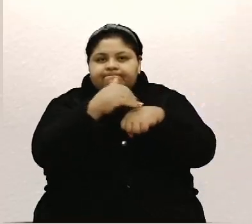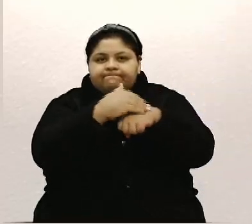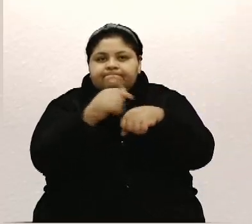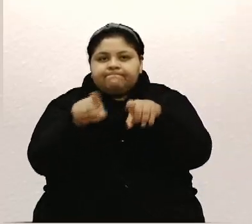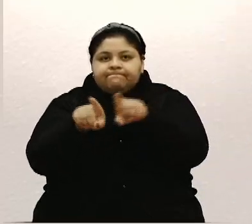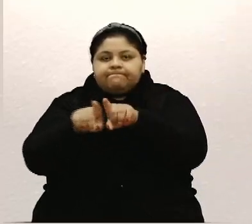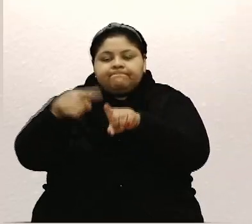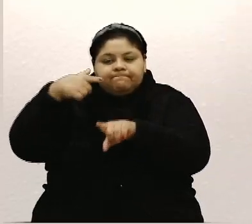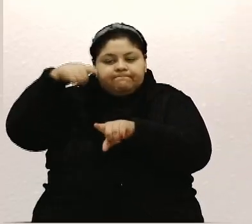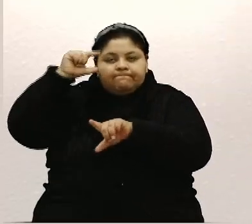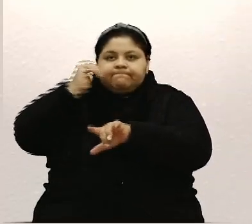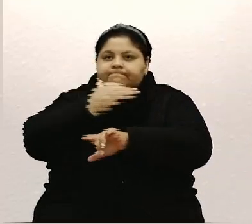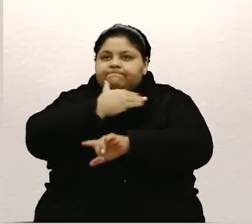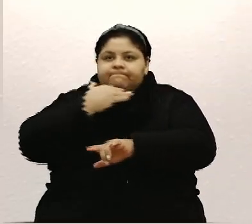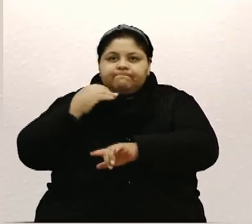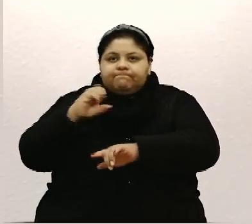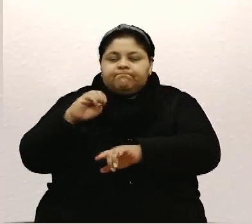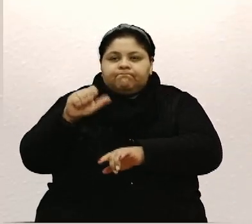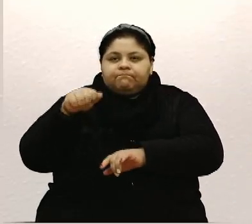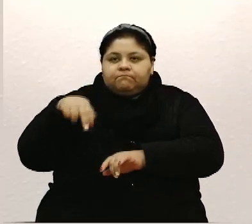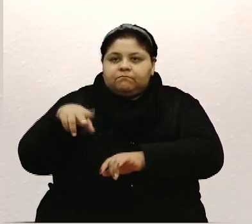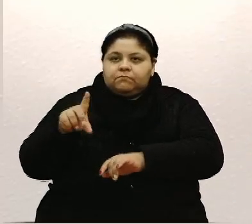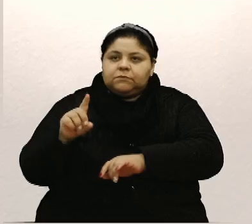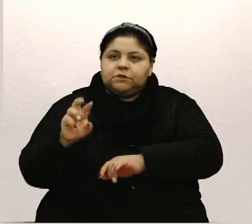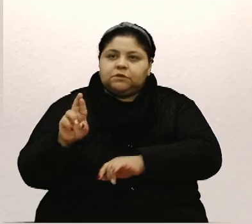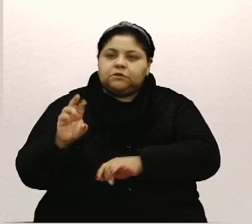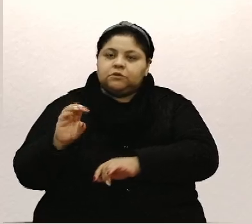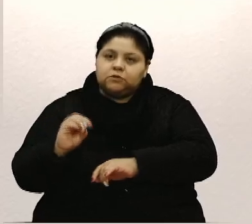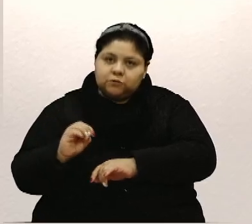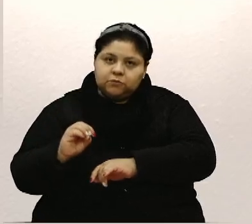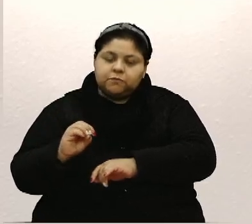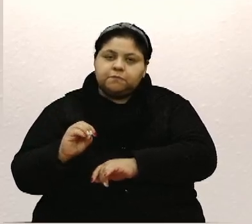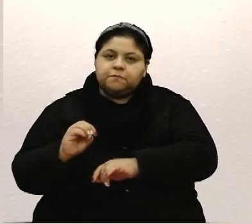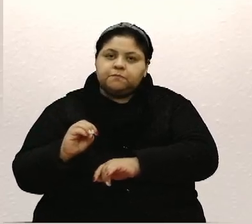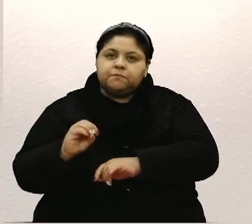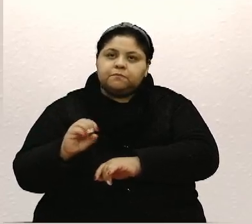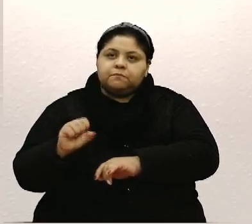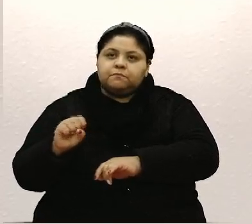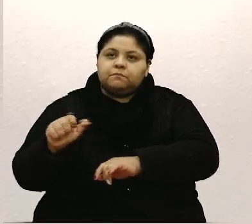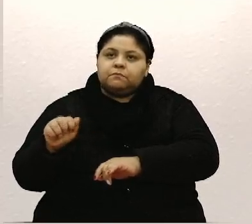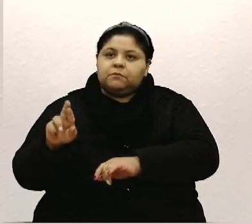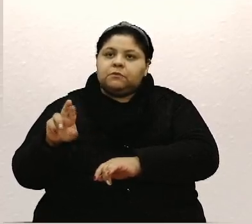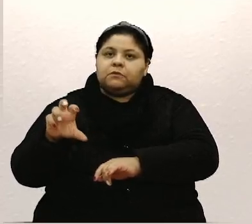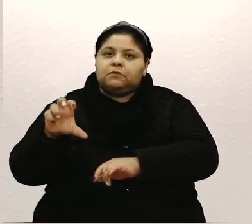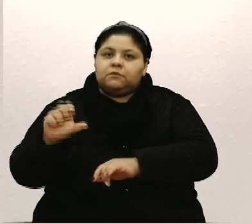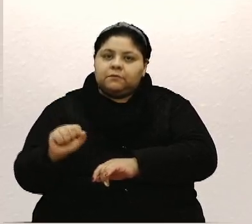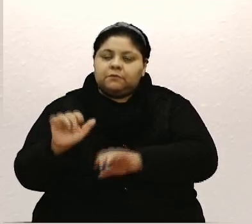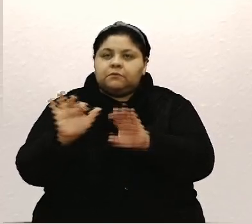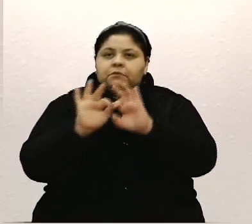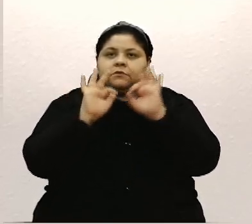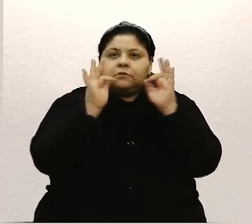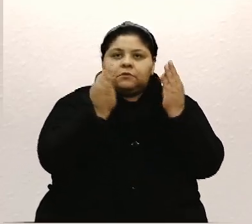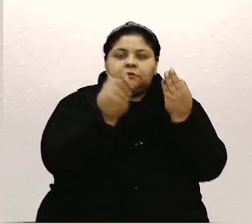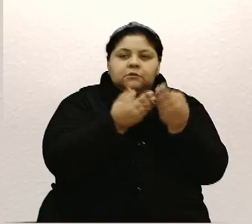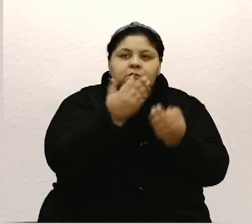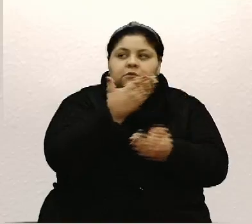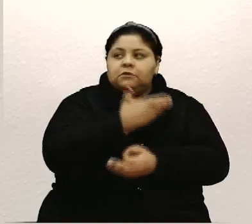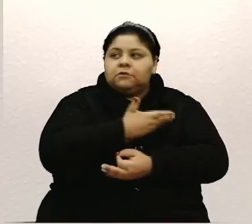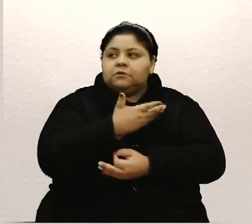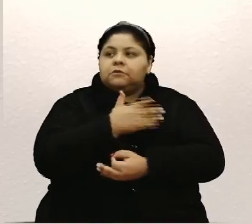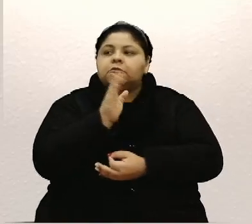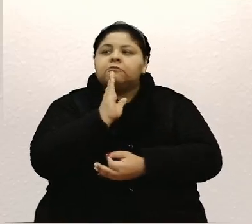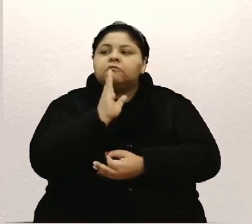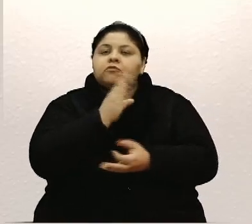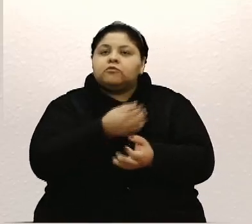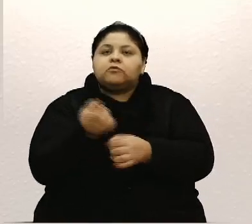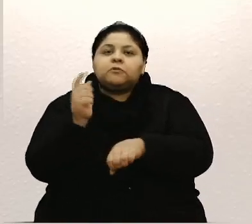pelo falecimento do Sandro Gonçalves de Sales, que dos familiares de uma amiga que conheci há muito